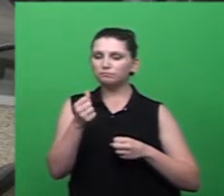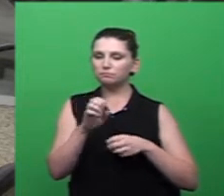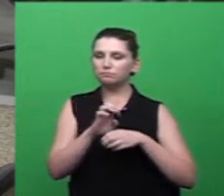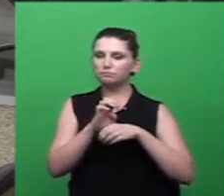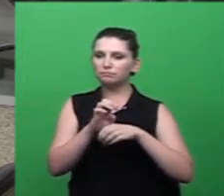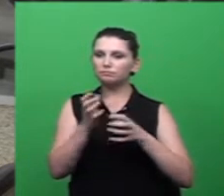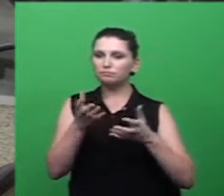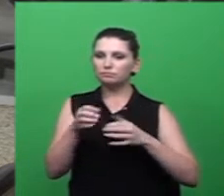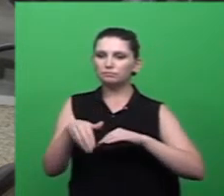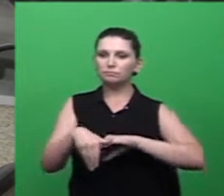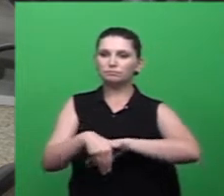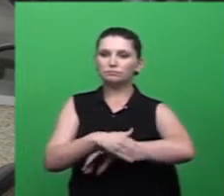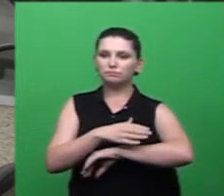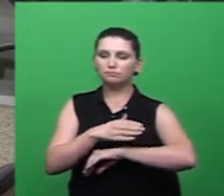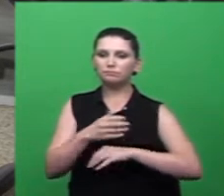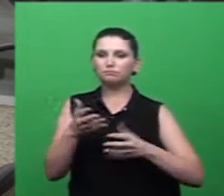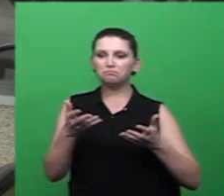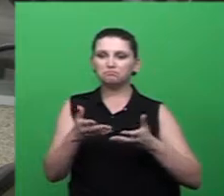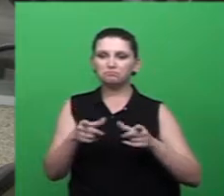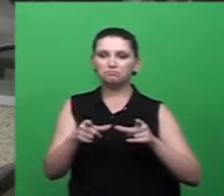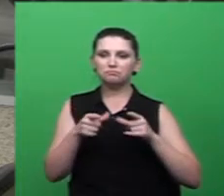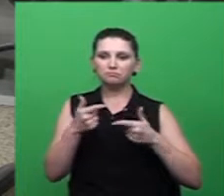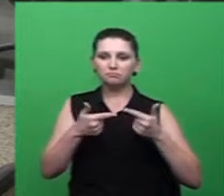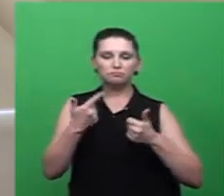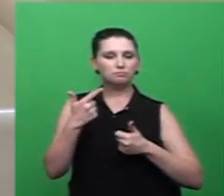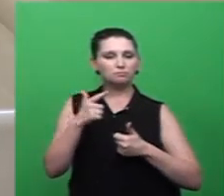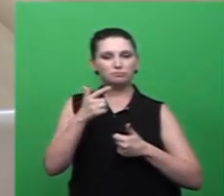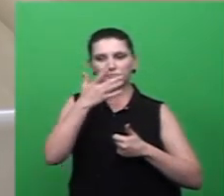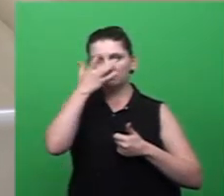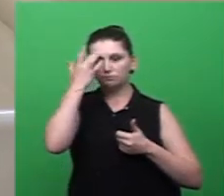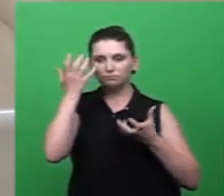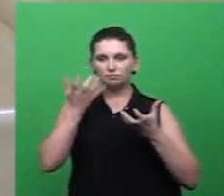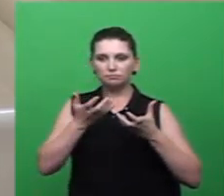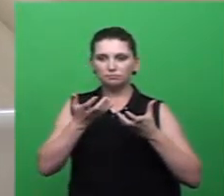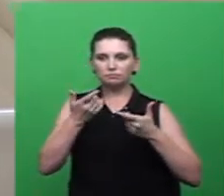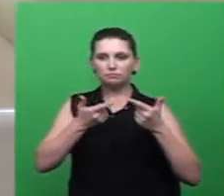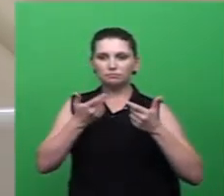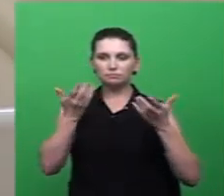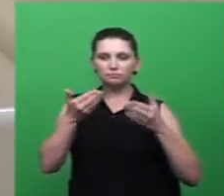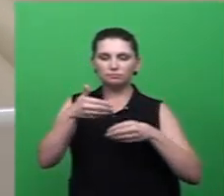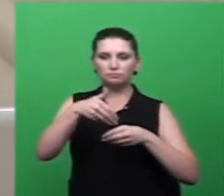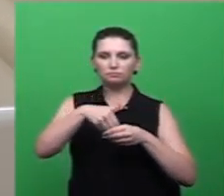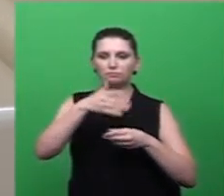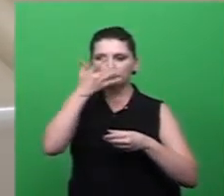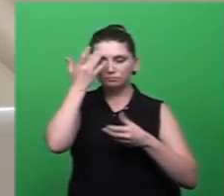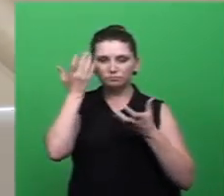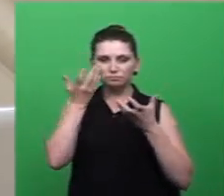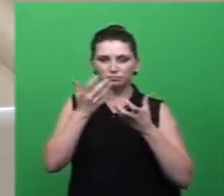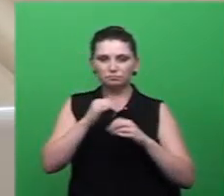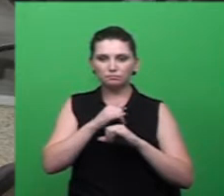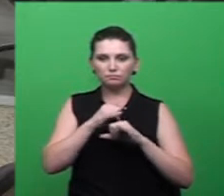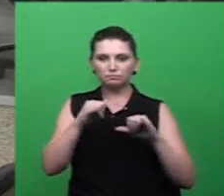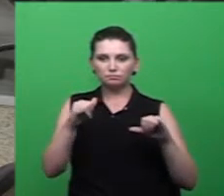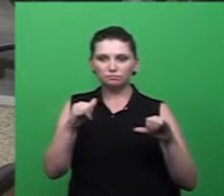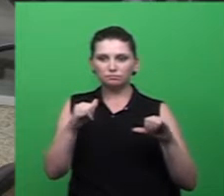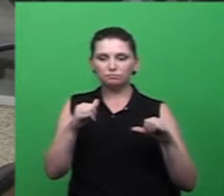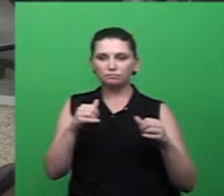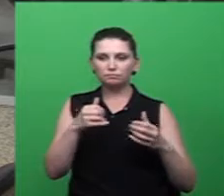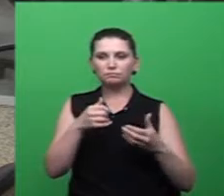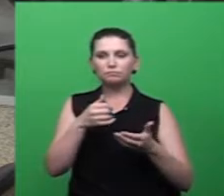discussão. Não havendo quem queira discutir, está em votação. Os contrários se manifestem.